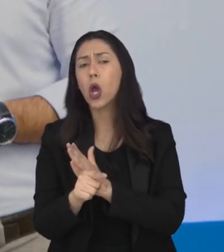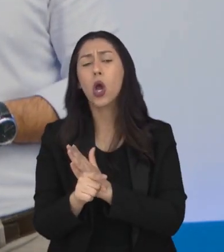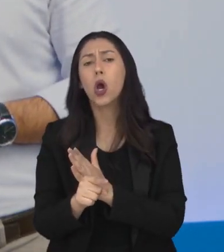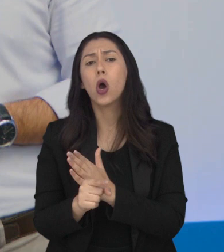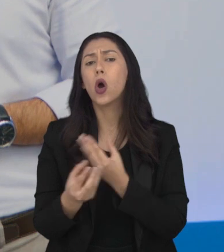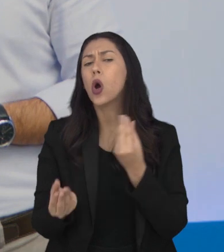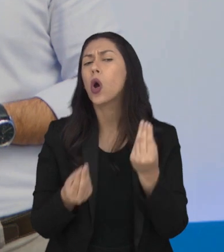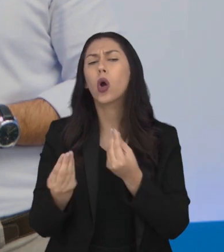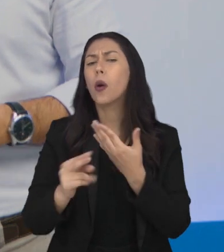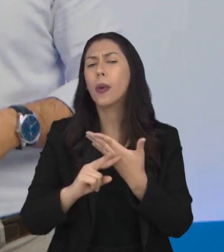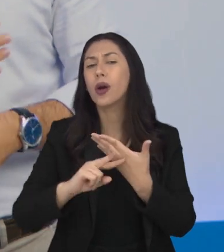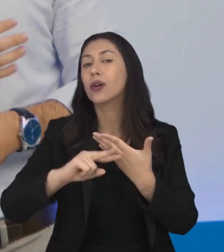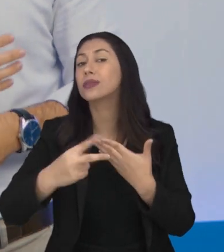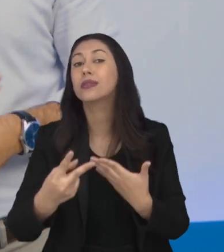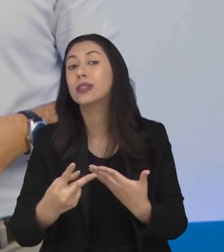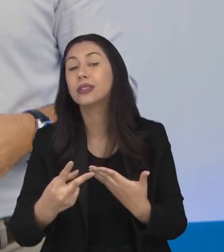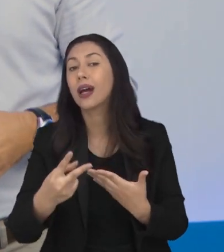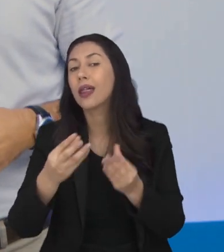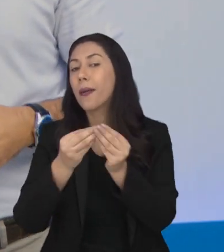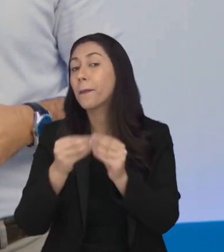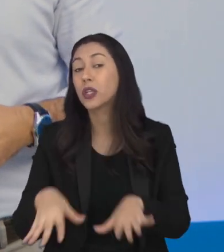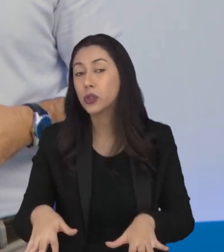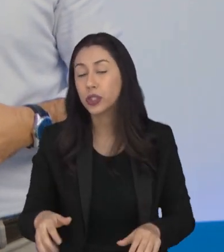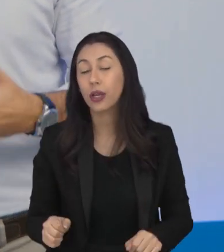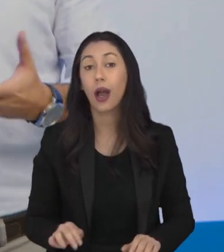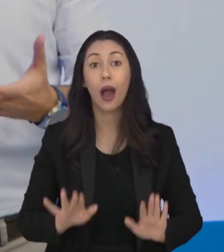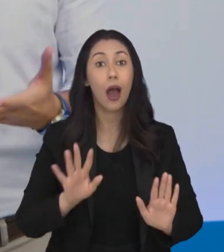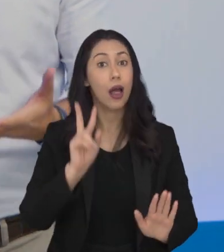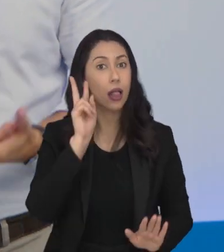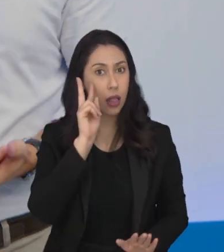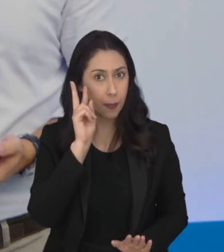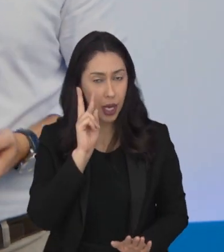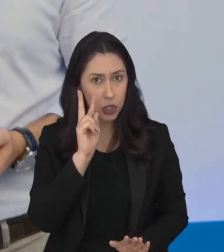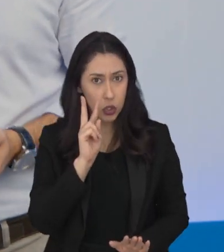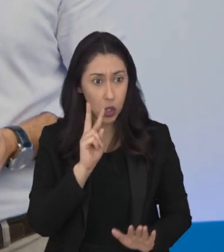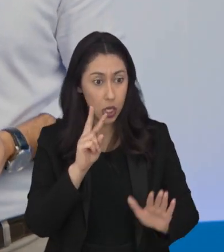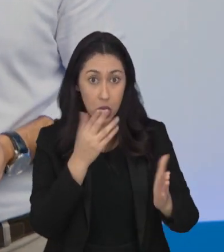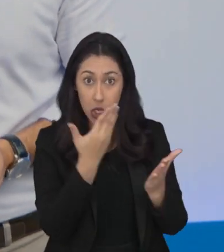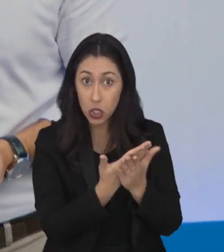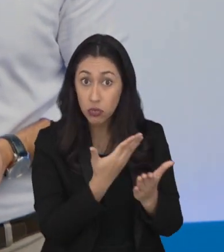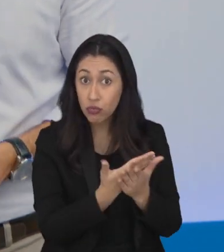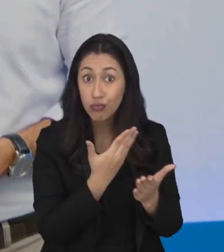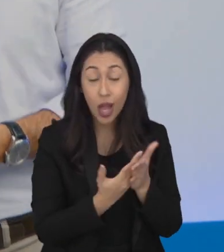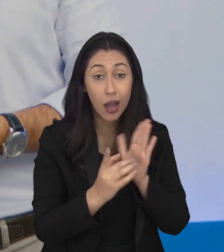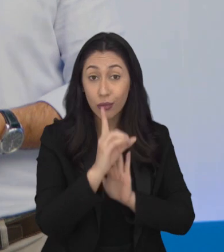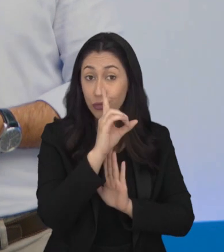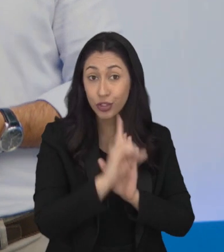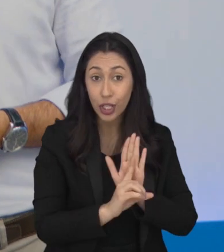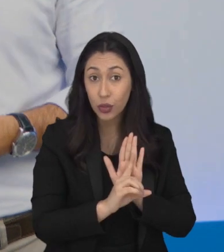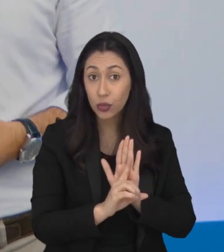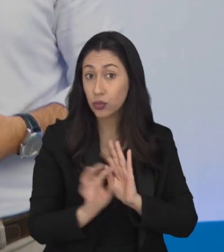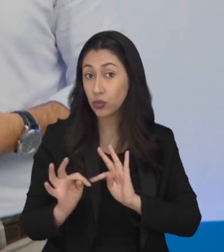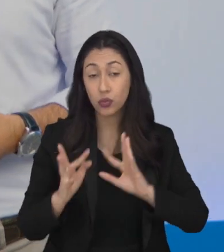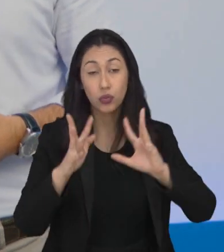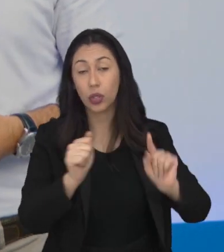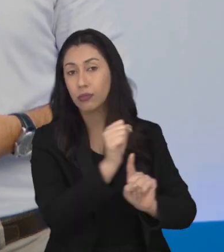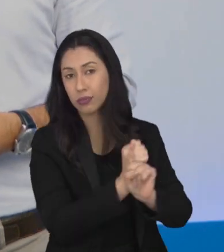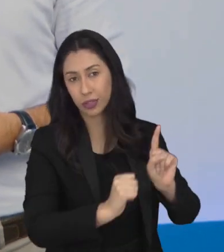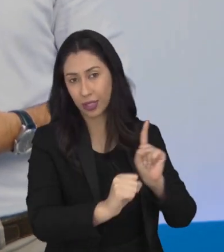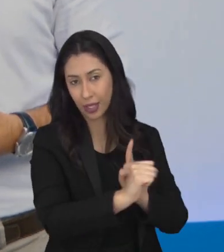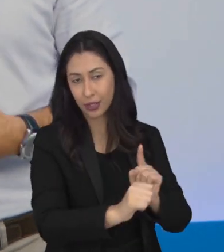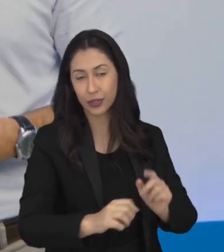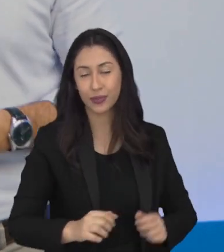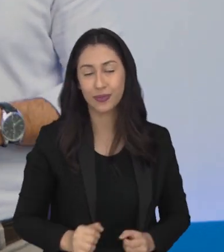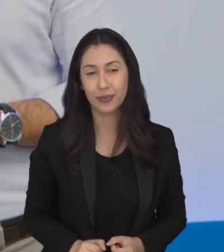estudos pode limitar o acesso a diversas oportunidades. Só lembrando, pessoal, que estudar é um direito de todo cidadão